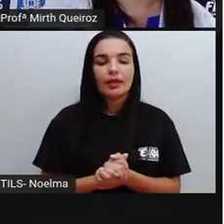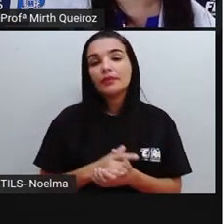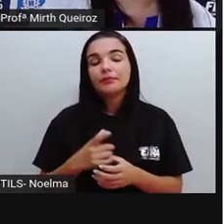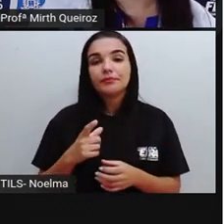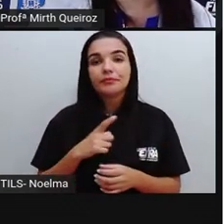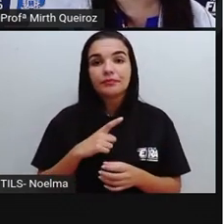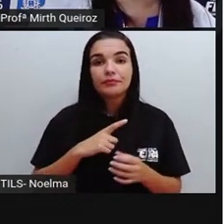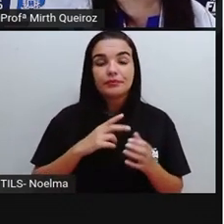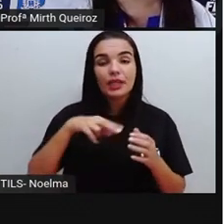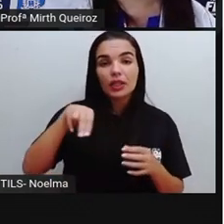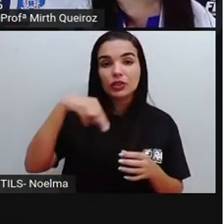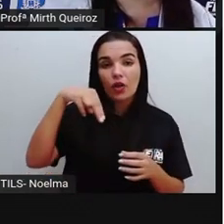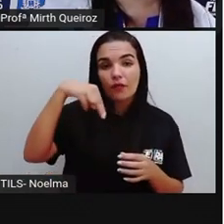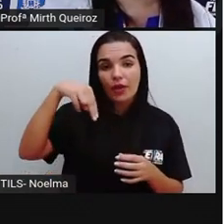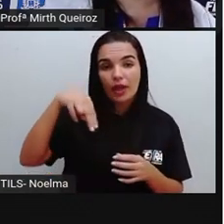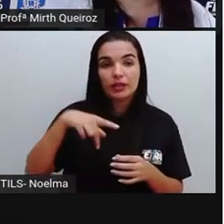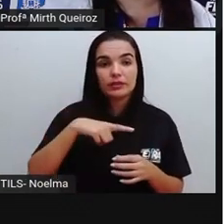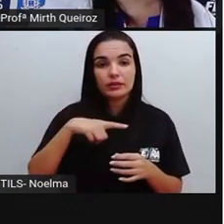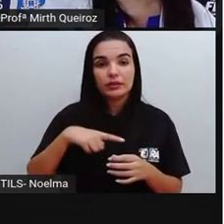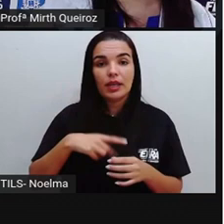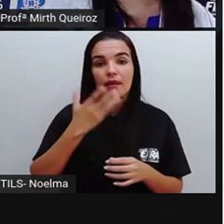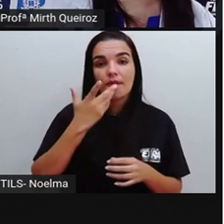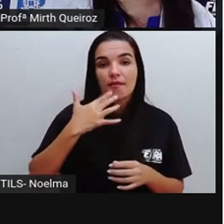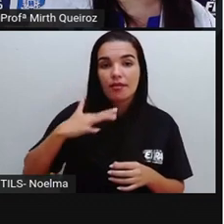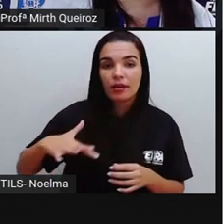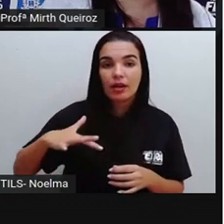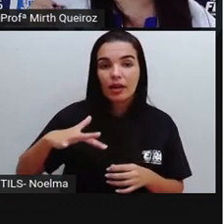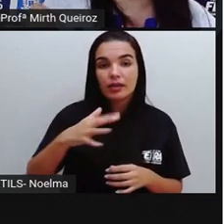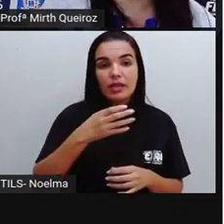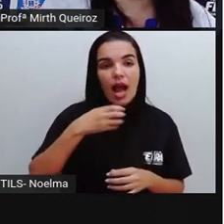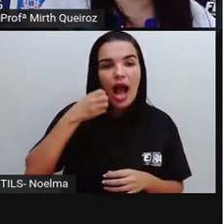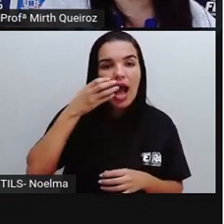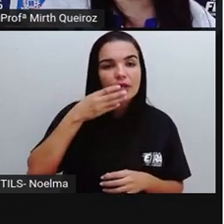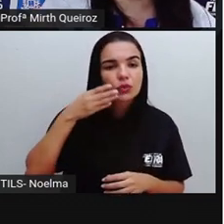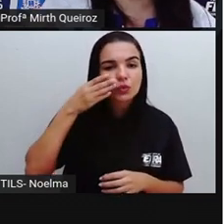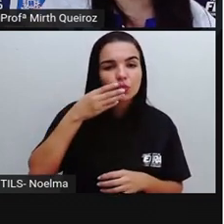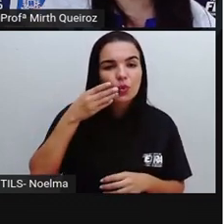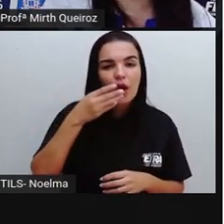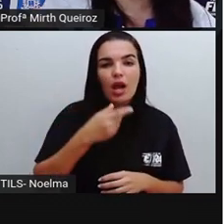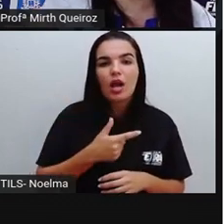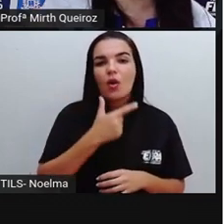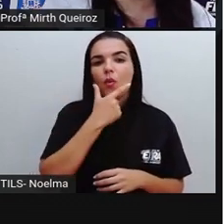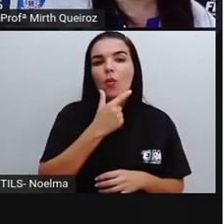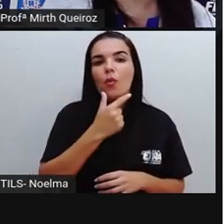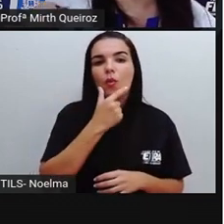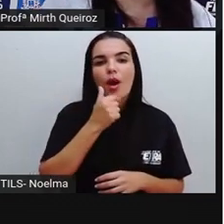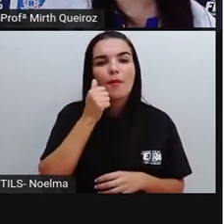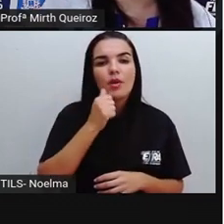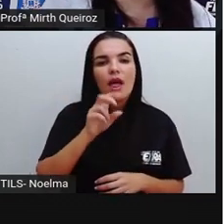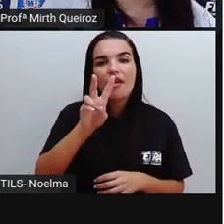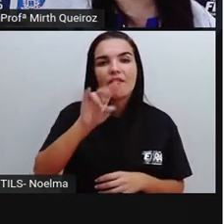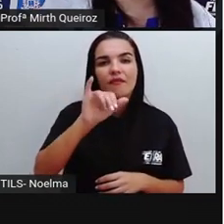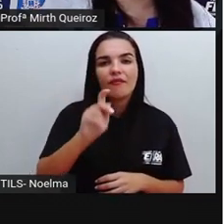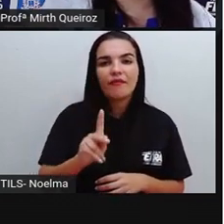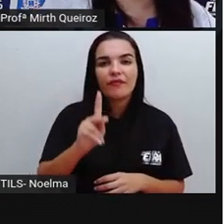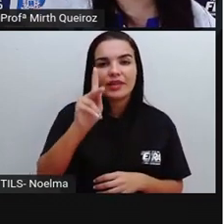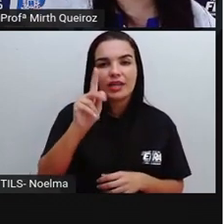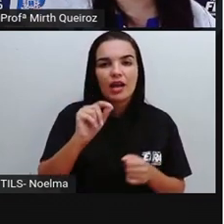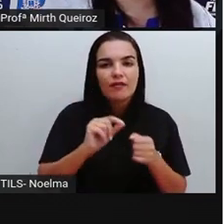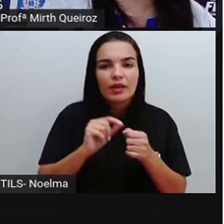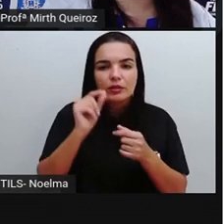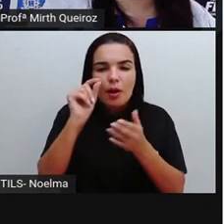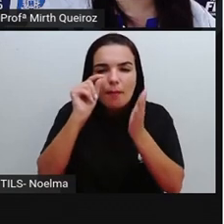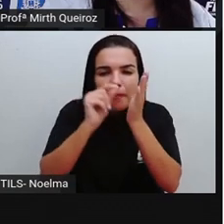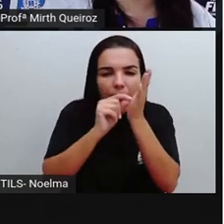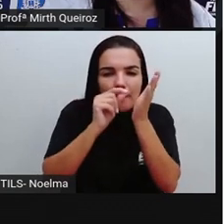de Vic Muniz, podemos relacionar aí. Cada grãozinho que ela fez essa obra com açúcar. Cada grãozinho de